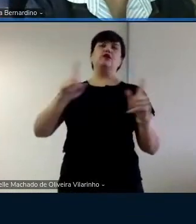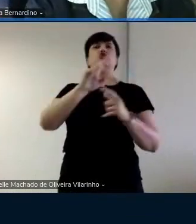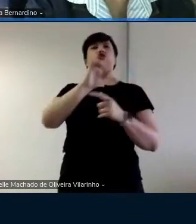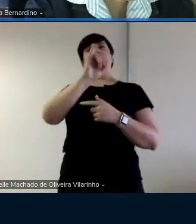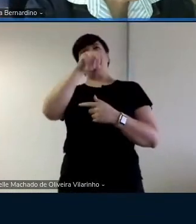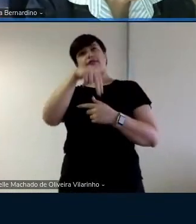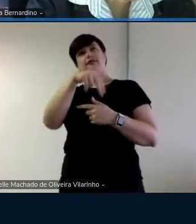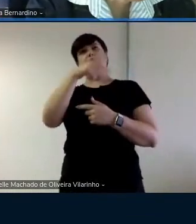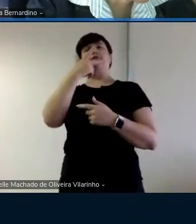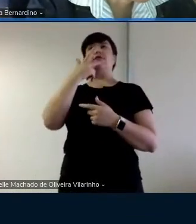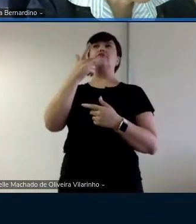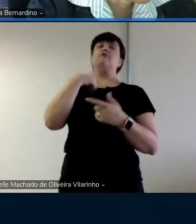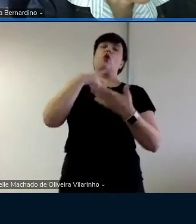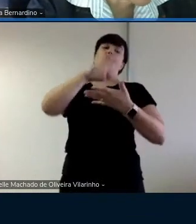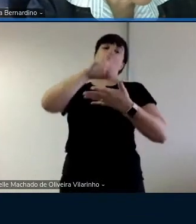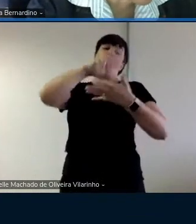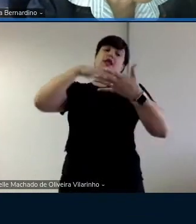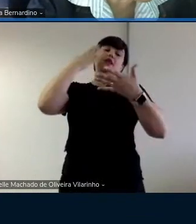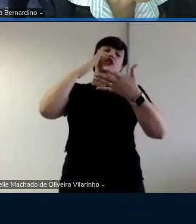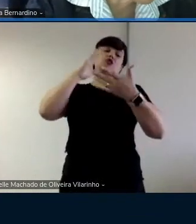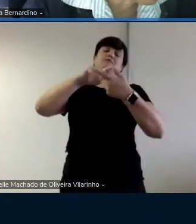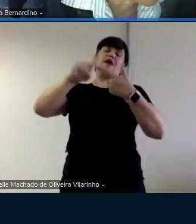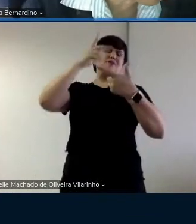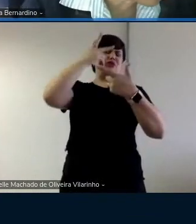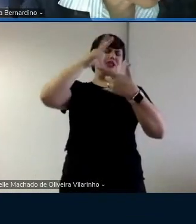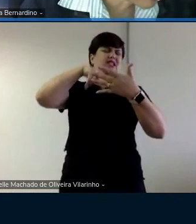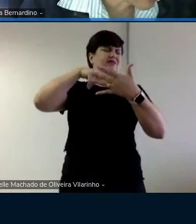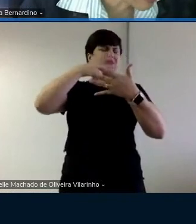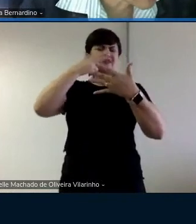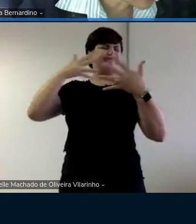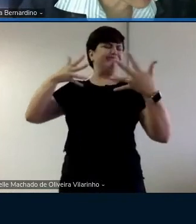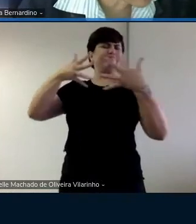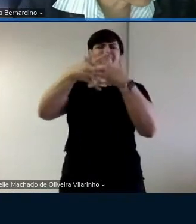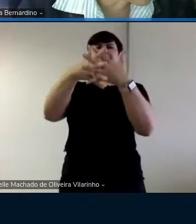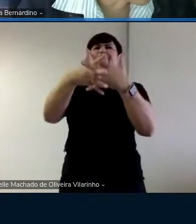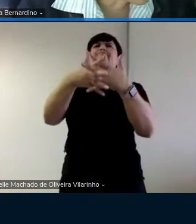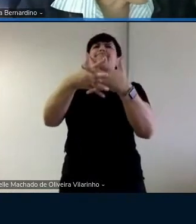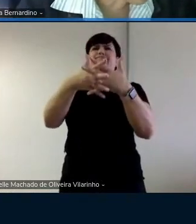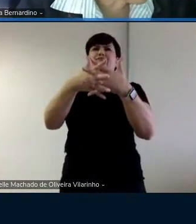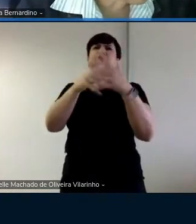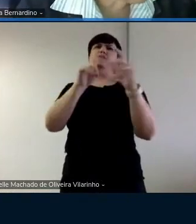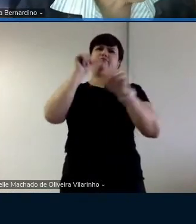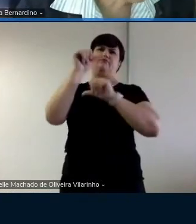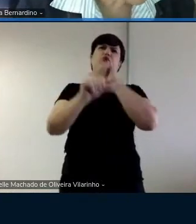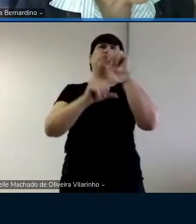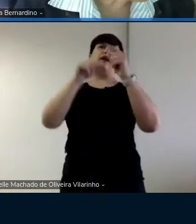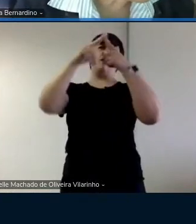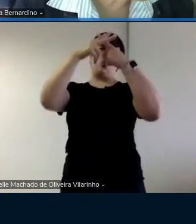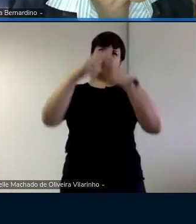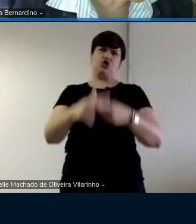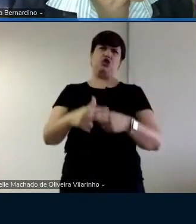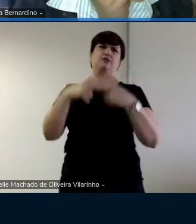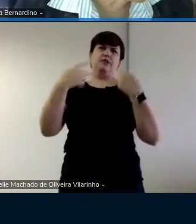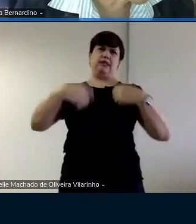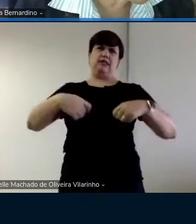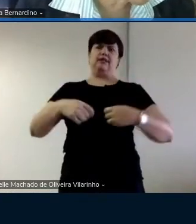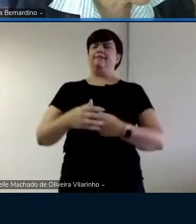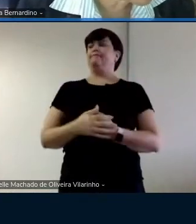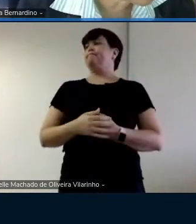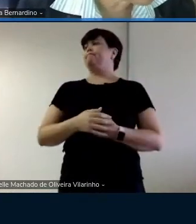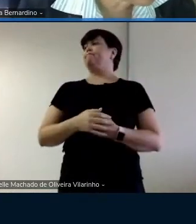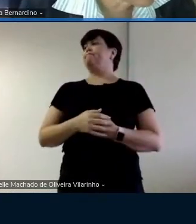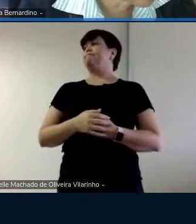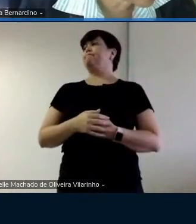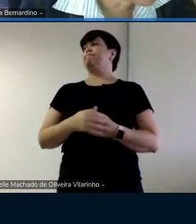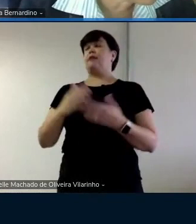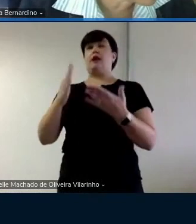mas eu olhei não tá claro não então pro seu leitor você acerta tá bom? Vamos ver lá na página